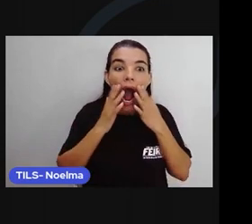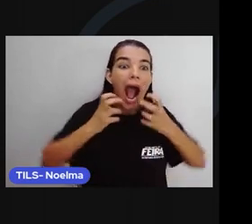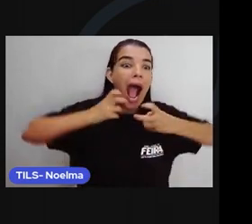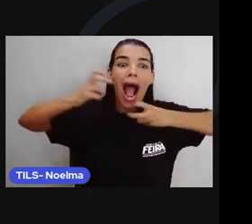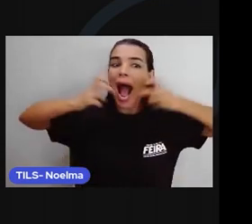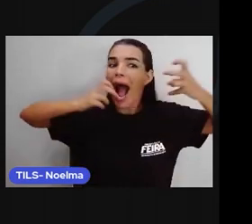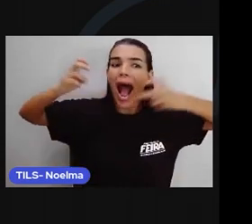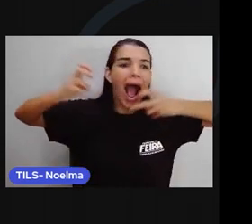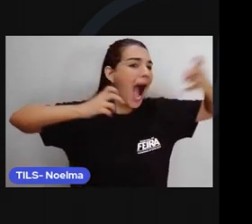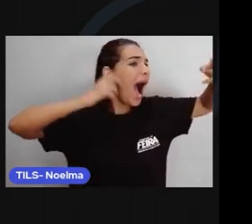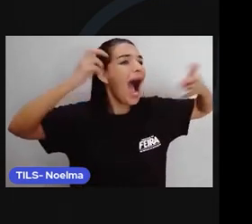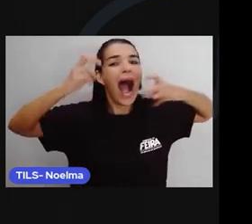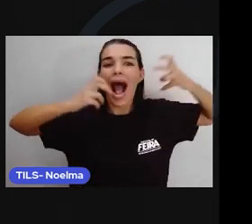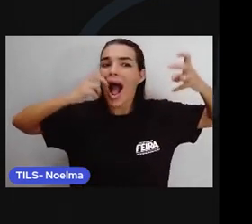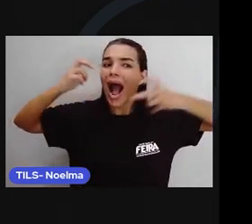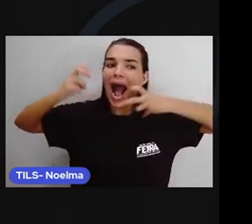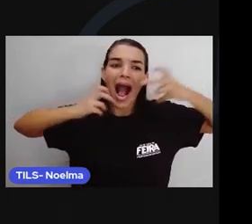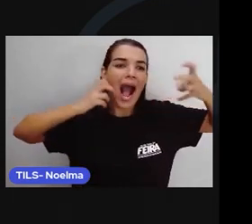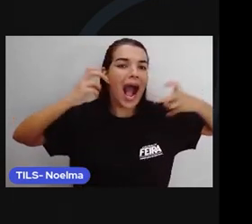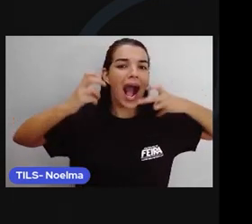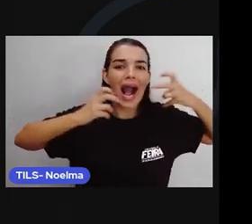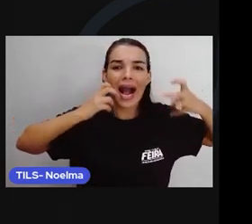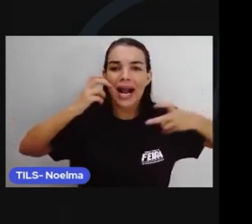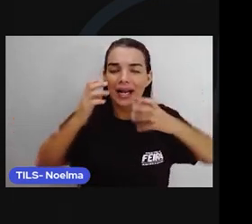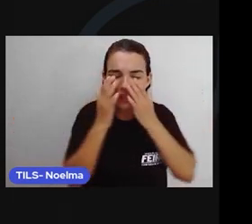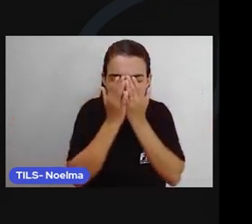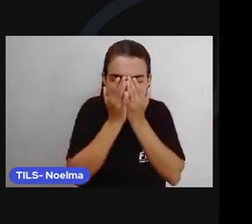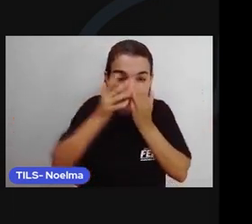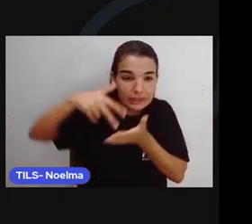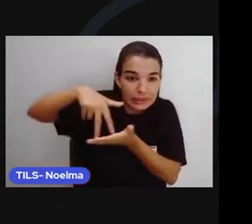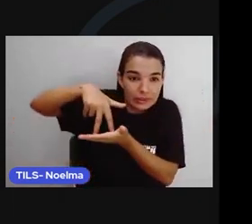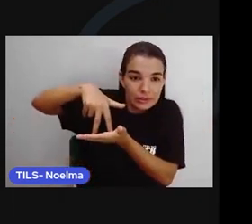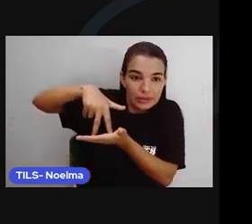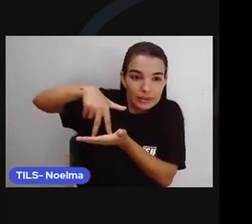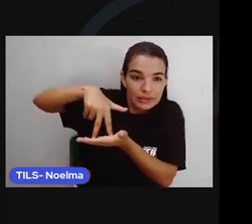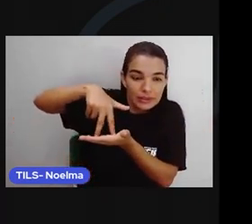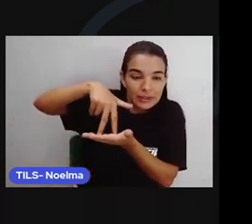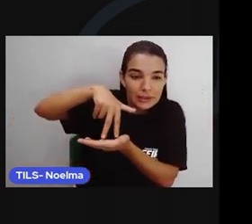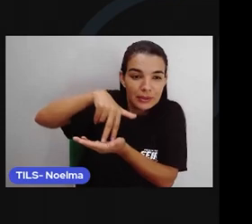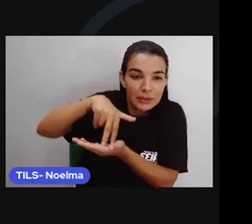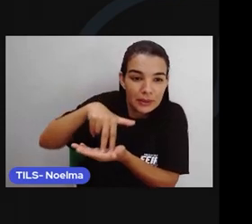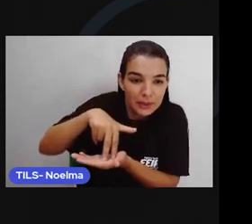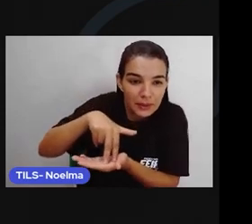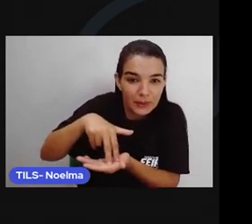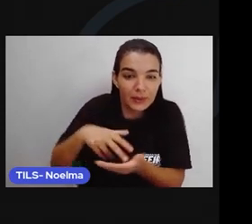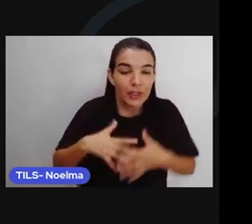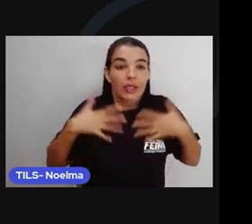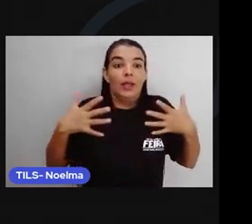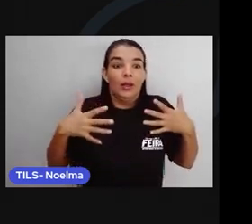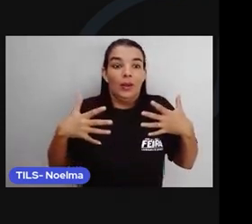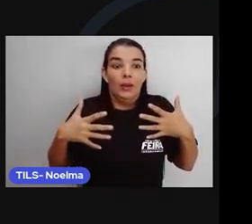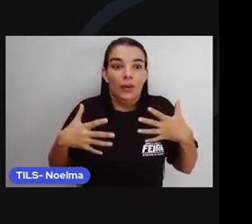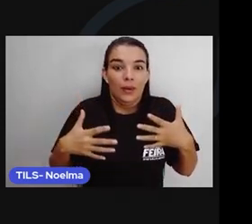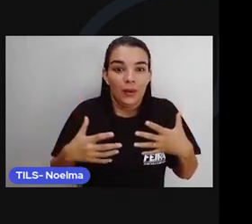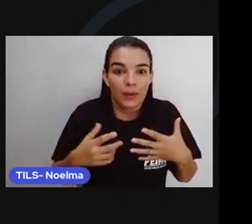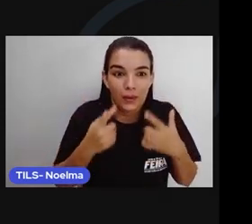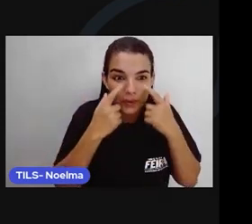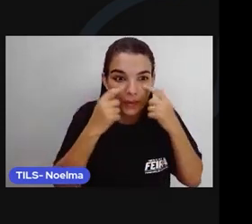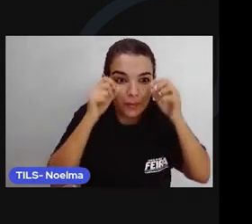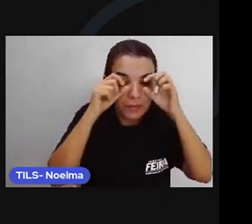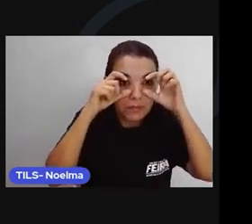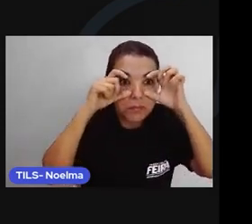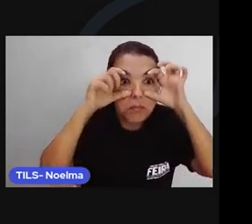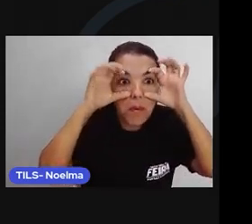Paralizaram de medo Suas pernas não saiam do lugar Tamanho foi o susto Só se via o oizório